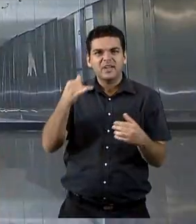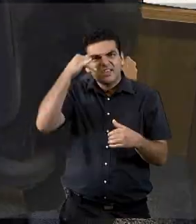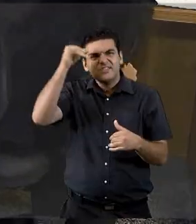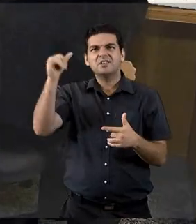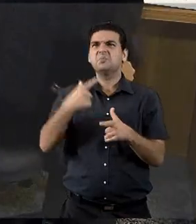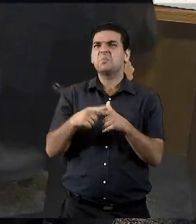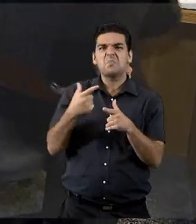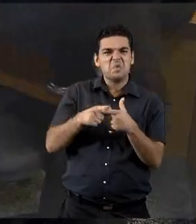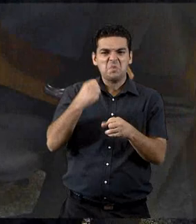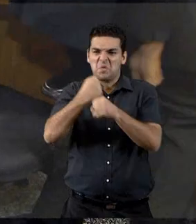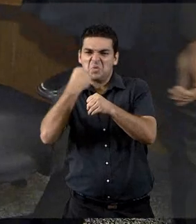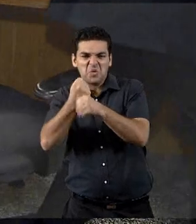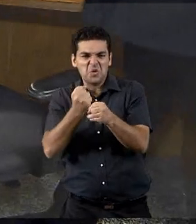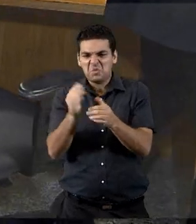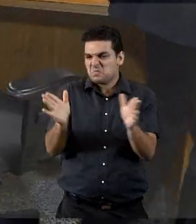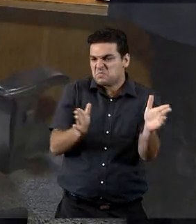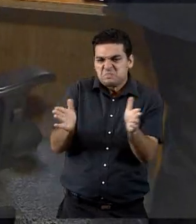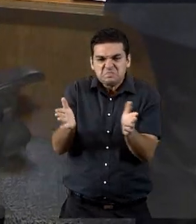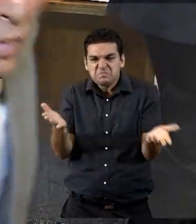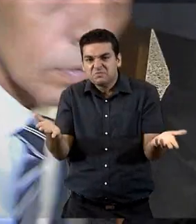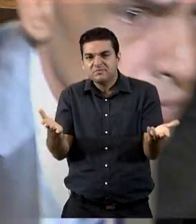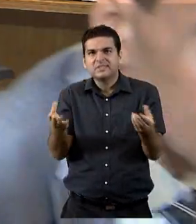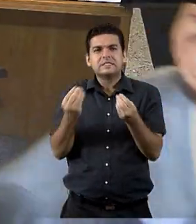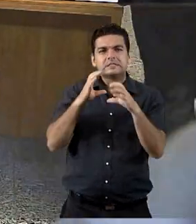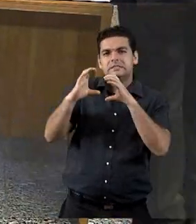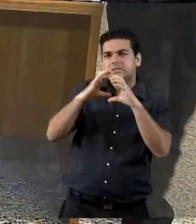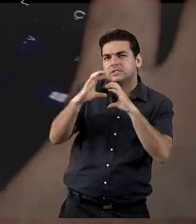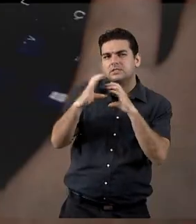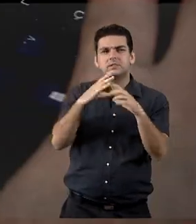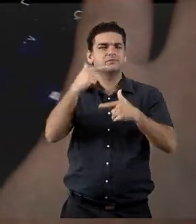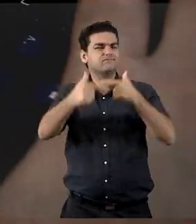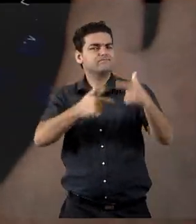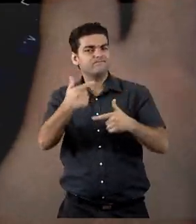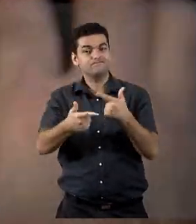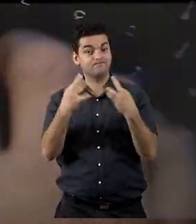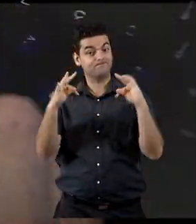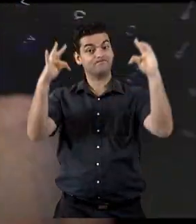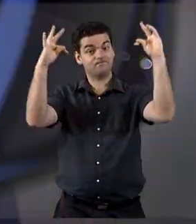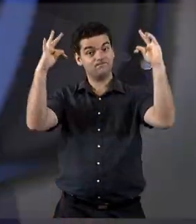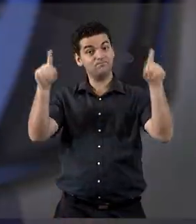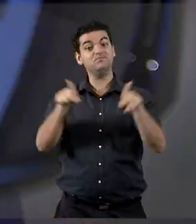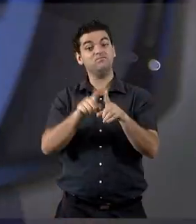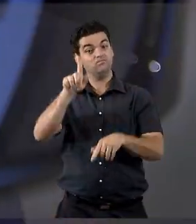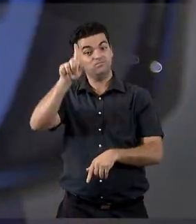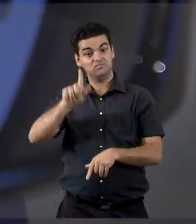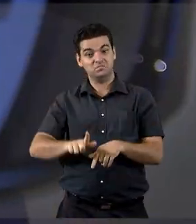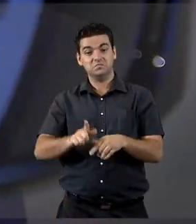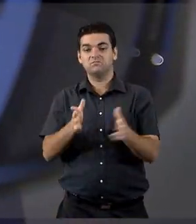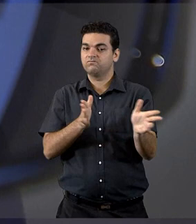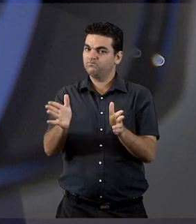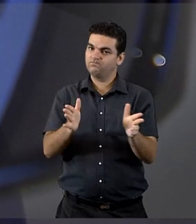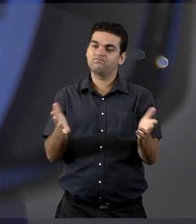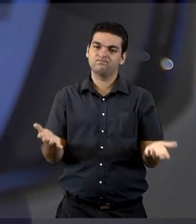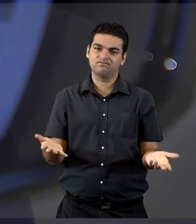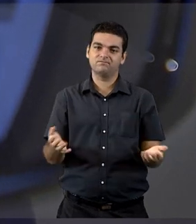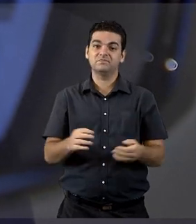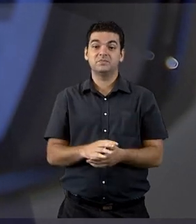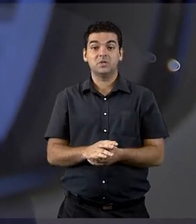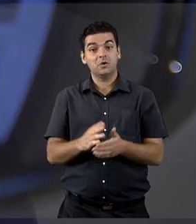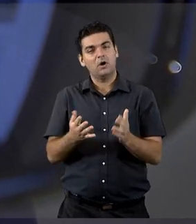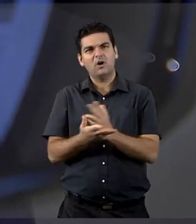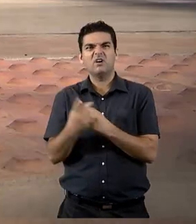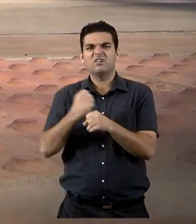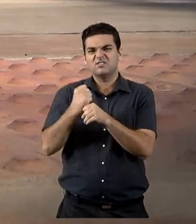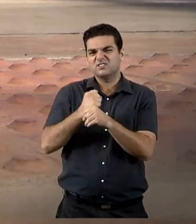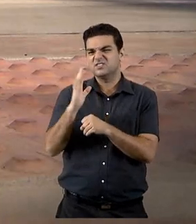deficiência. Para eliminar as barreiras arquitetônicas e urbanísticas de comunicação e serviços tecnológicas e de gestão